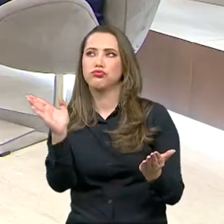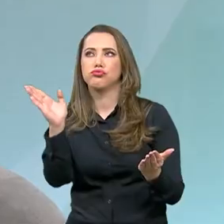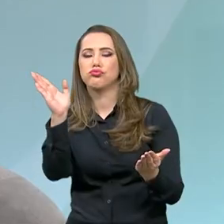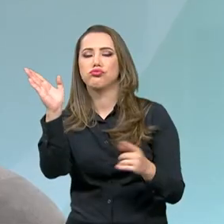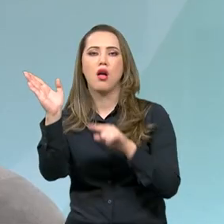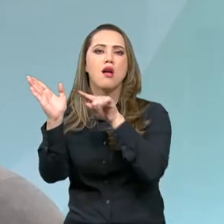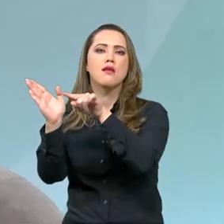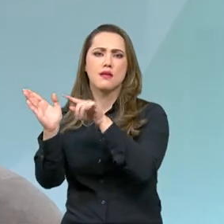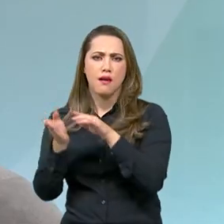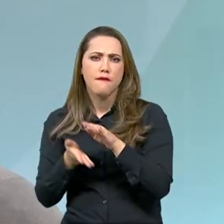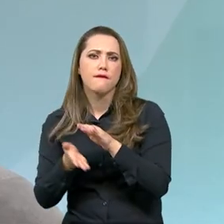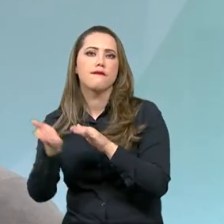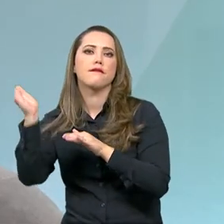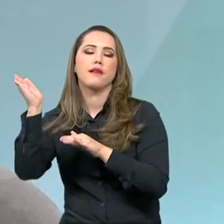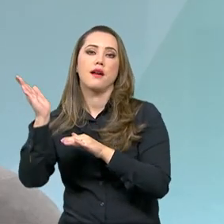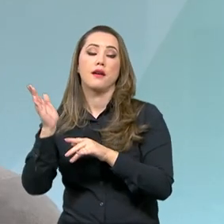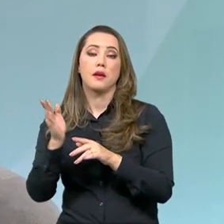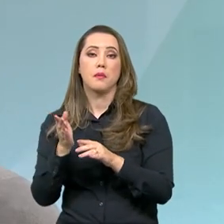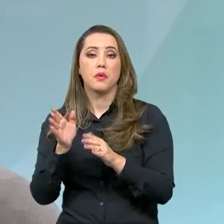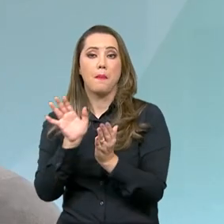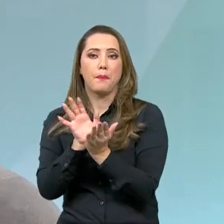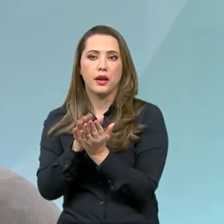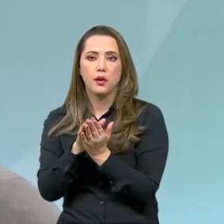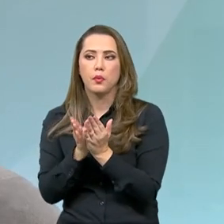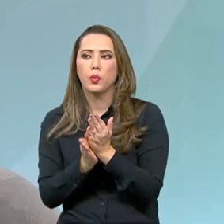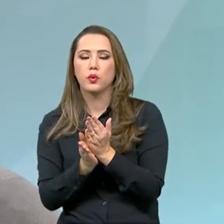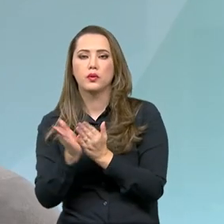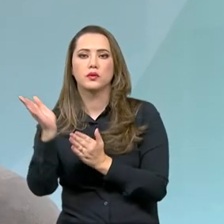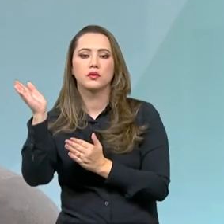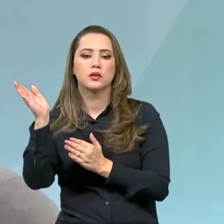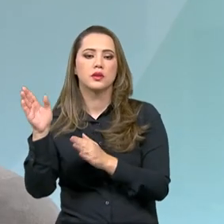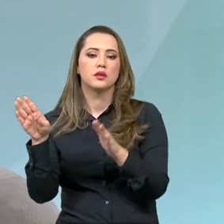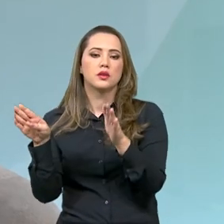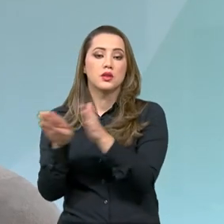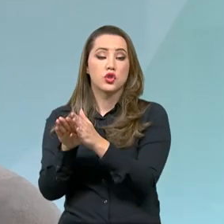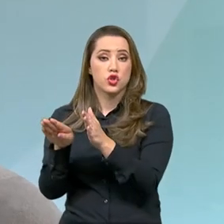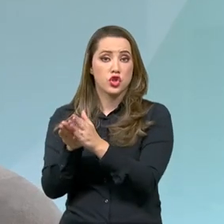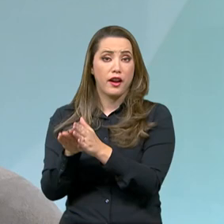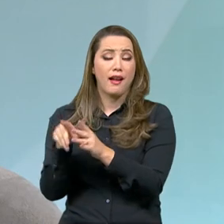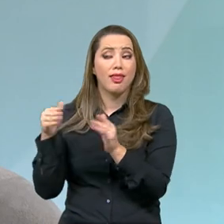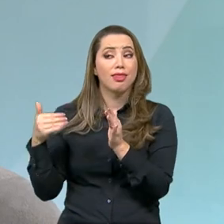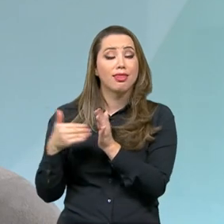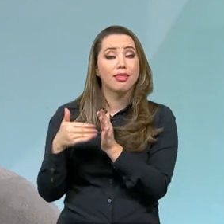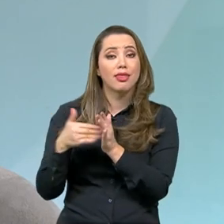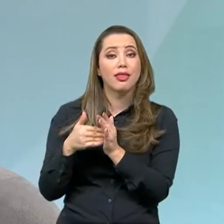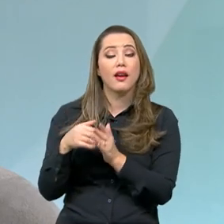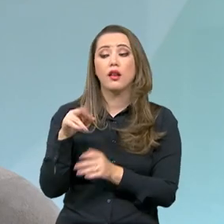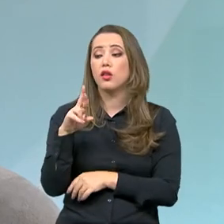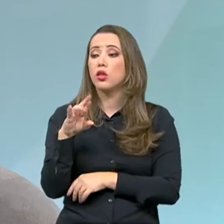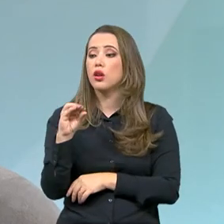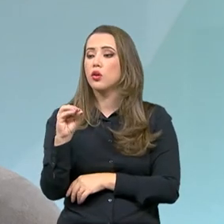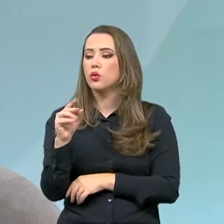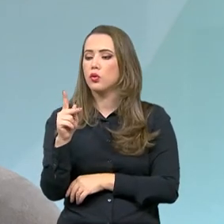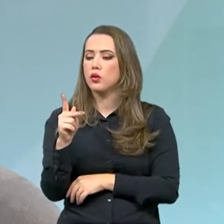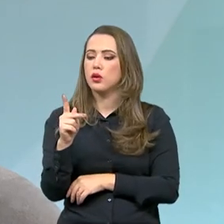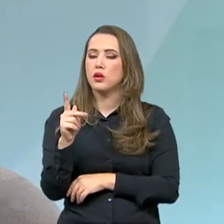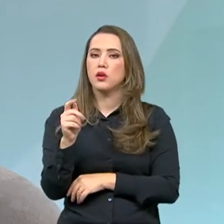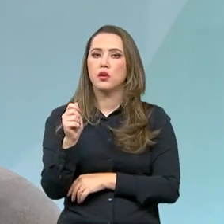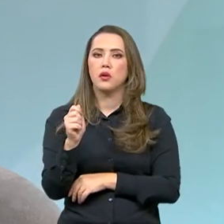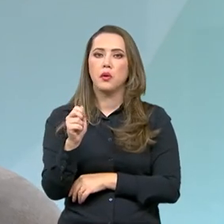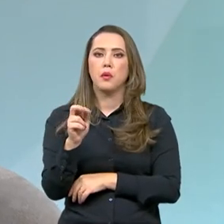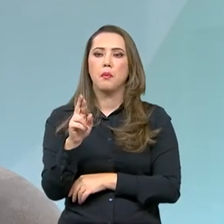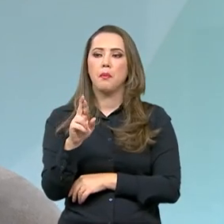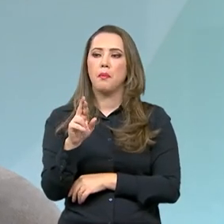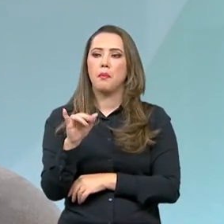atravessa o estado de Pernambuco e despeja as águas, vamos dizer assim, no rio Paraíba e Monteiro. E o rio